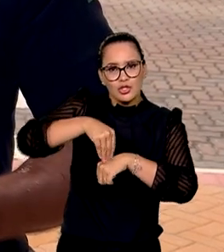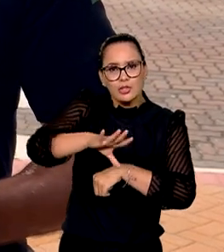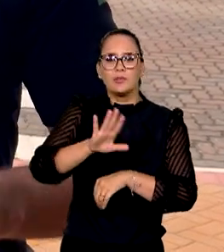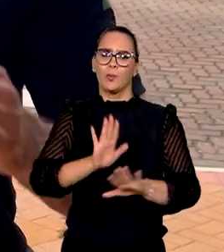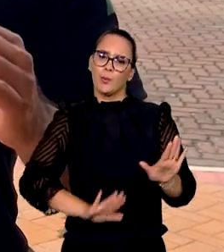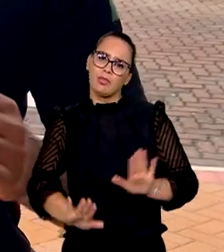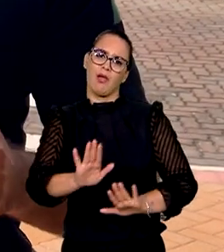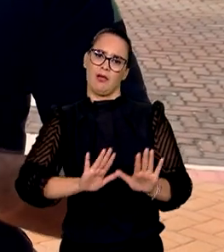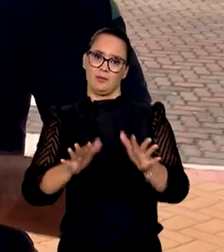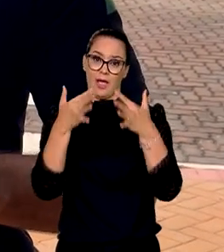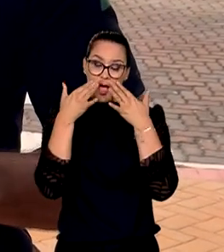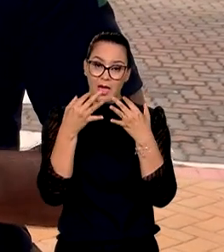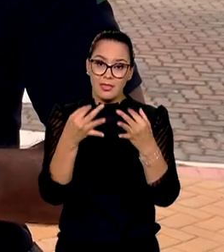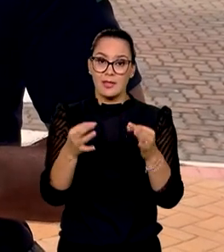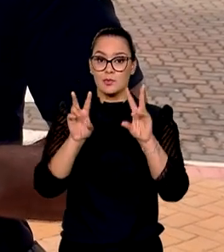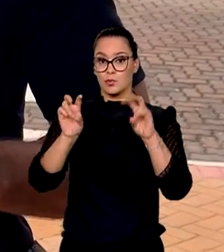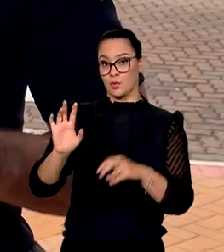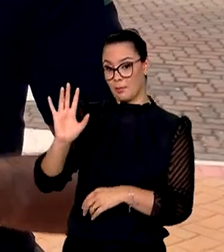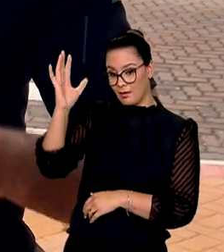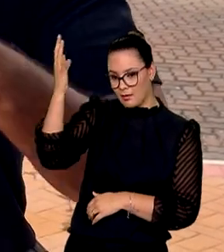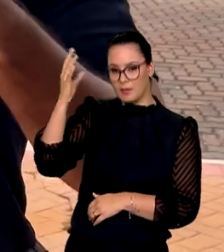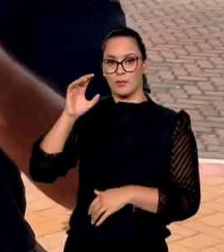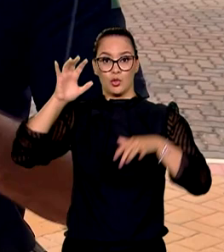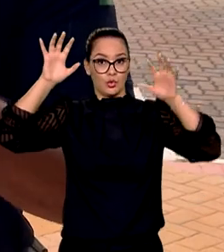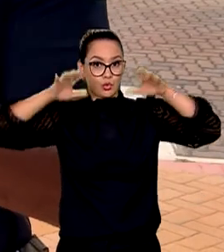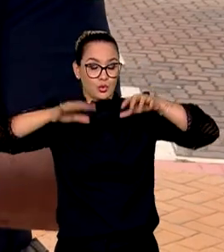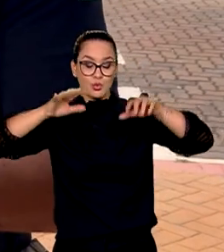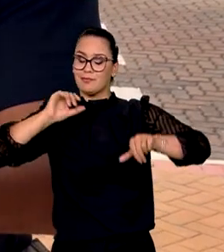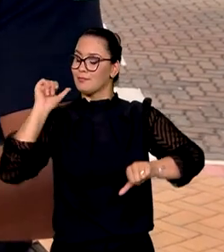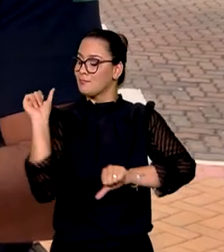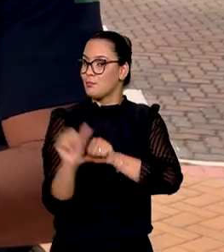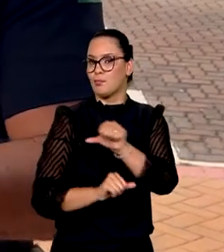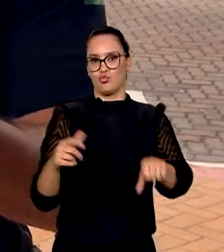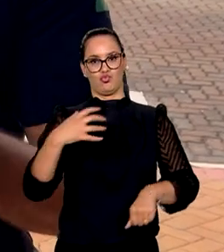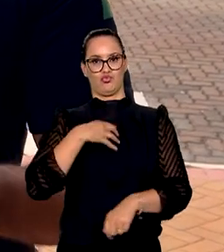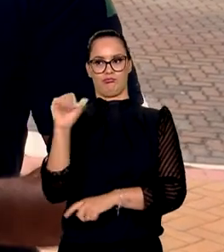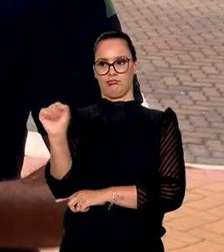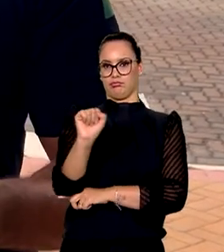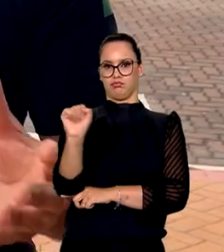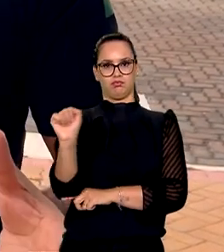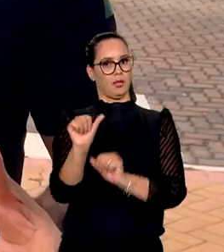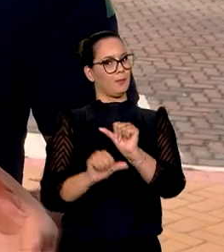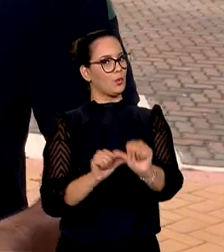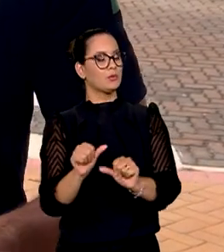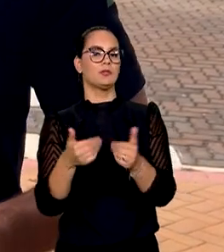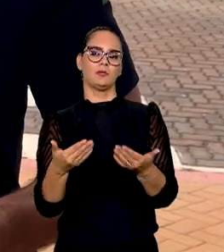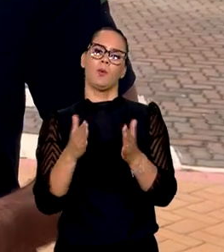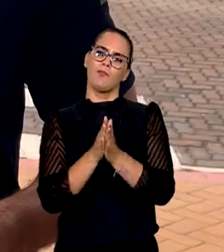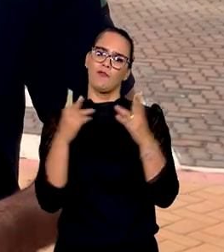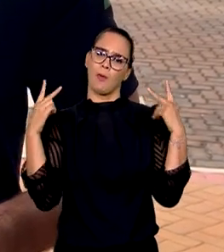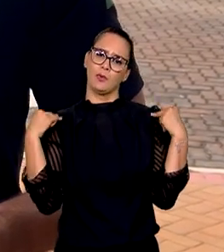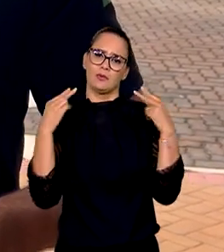esse cuidado. Atenção à questão climática. A chuva muda completamente o modo de dirigir do motorista nas estradas. Portanto, motorista